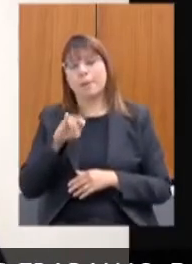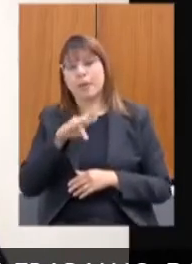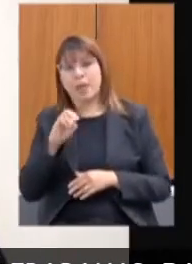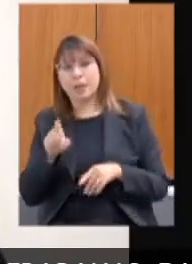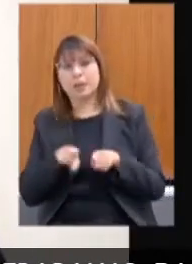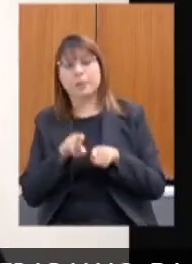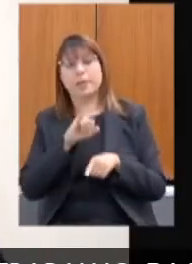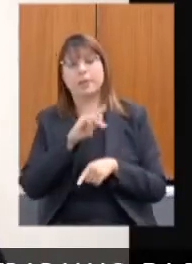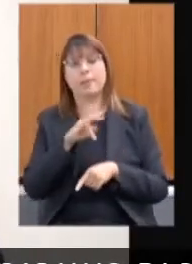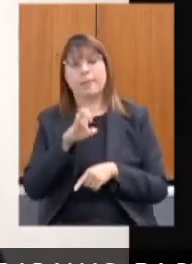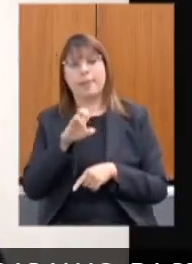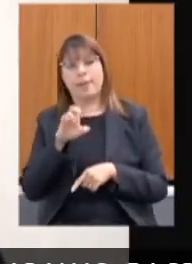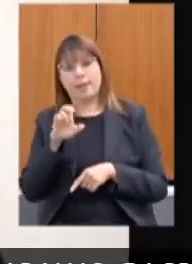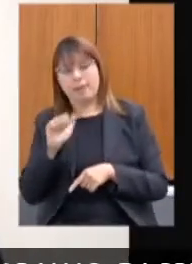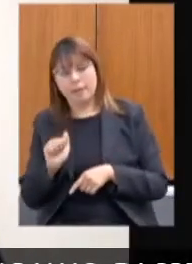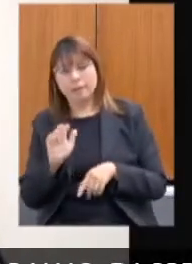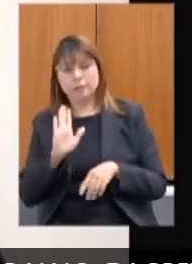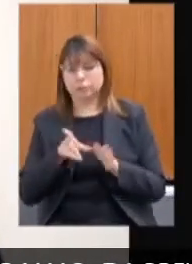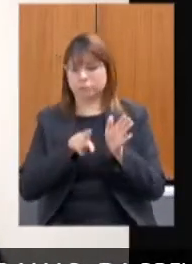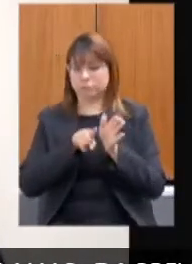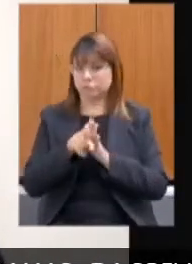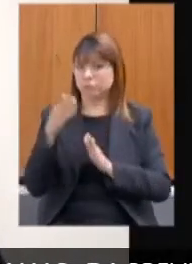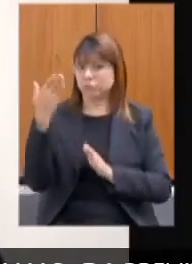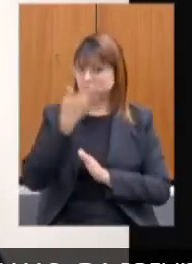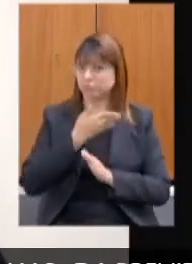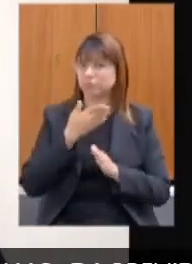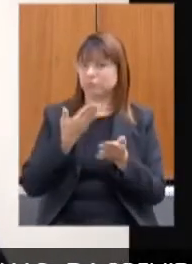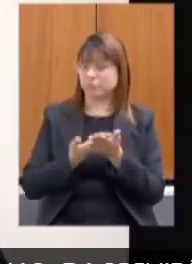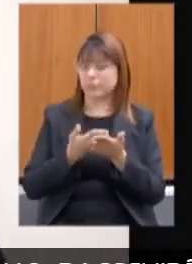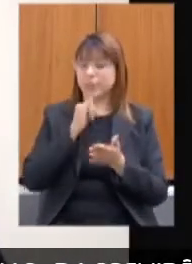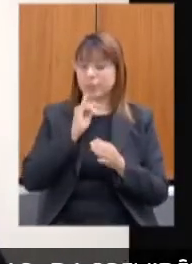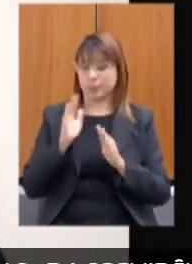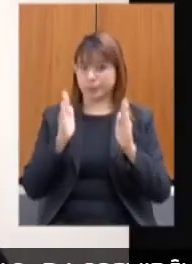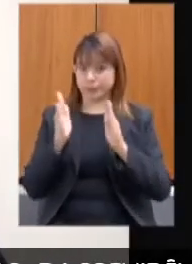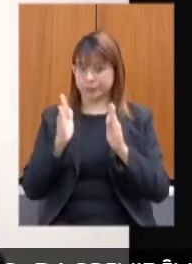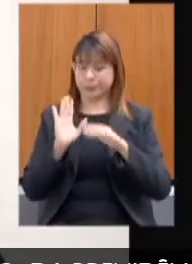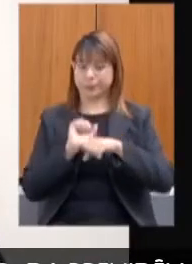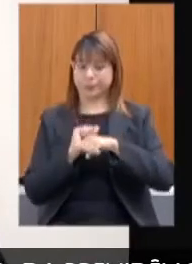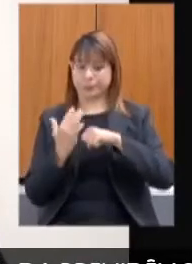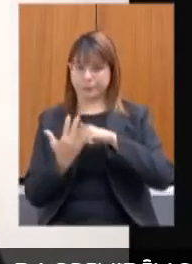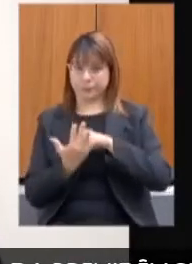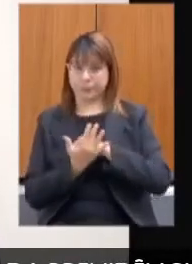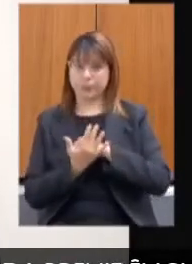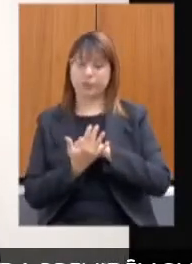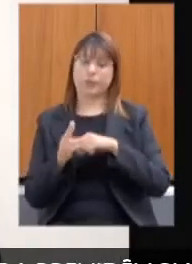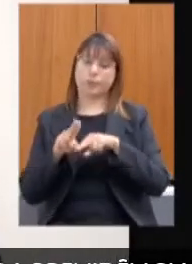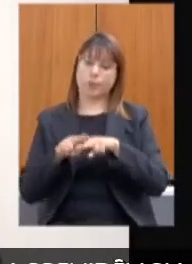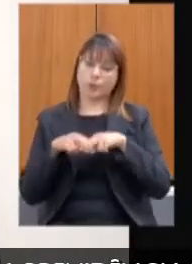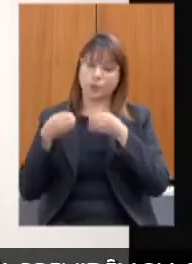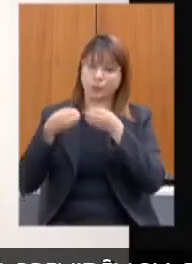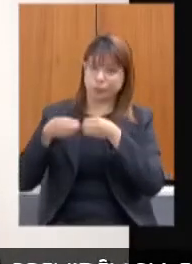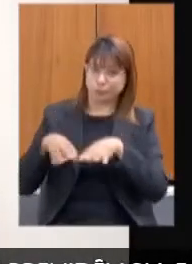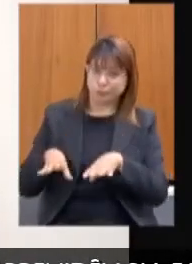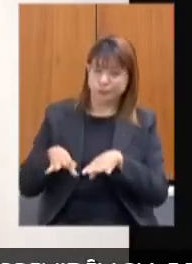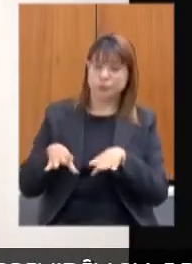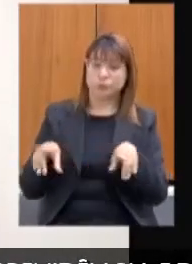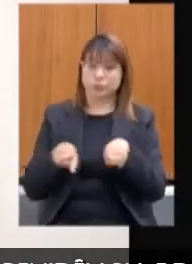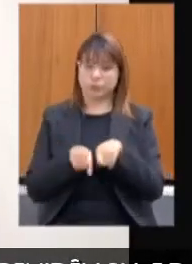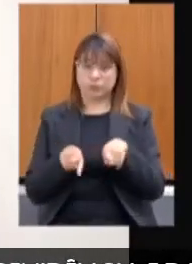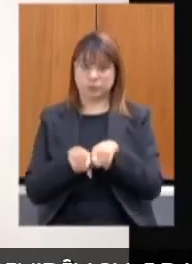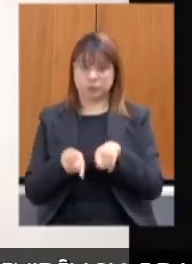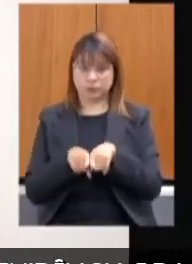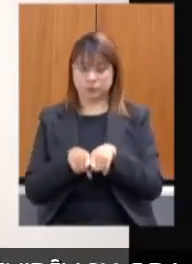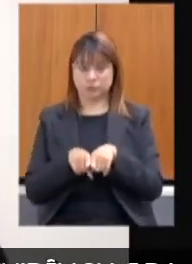já tem mostrado estudos que, primeiro, na pandemia, associado a seus efeitos e as questões